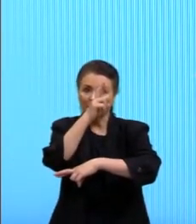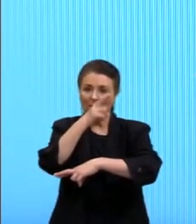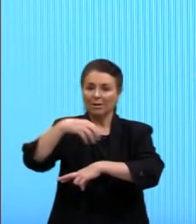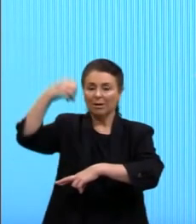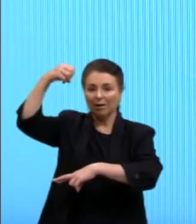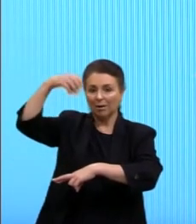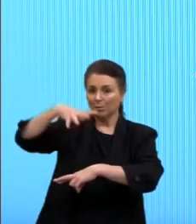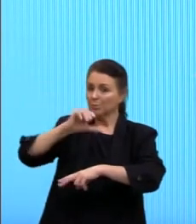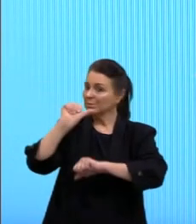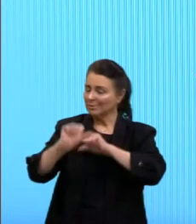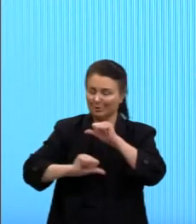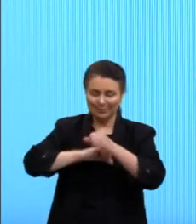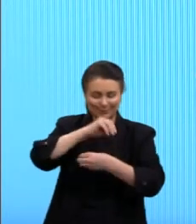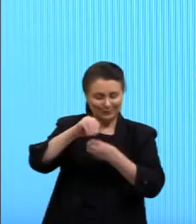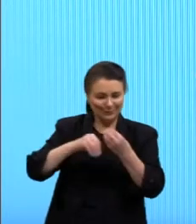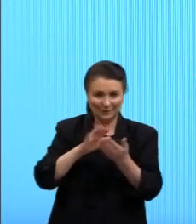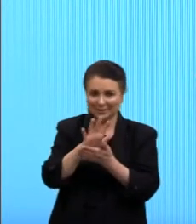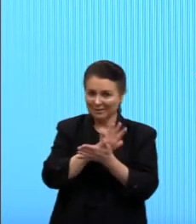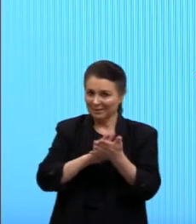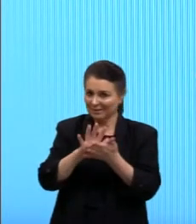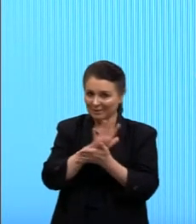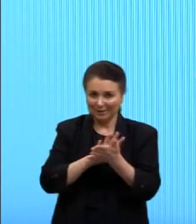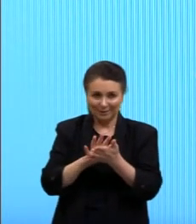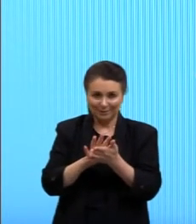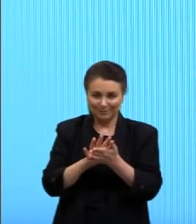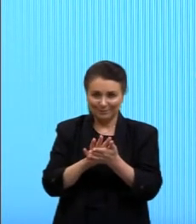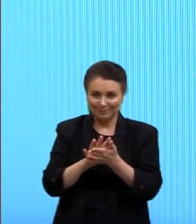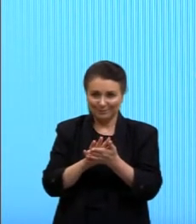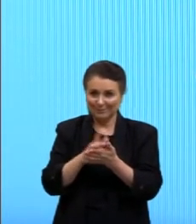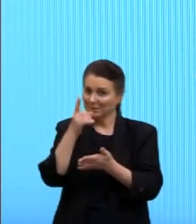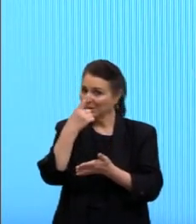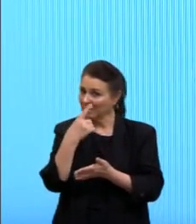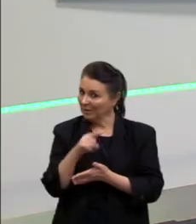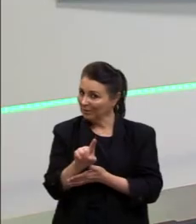não houve modificação aqui. Então, de novo, não é esta opção.